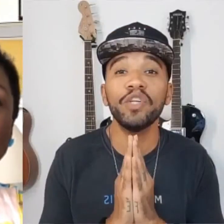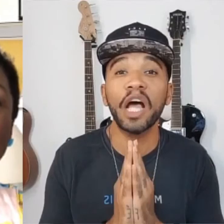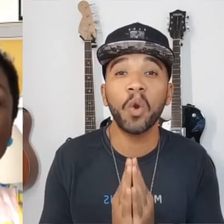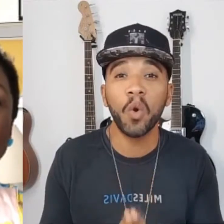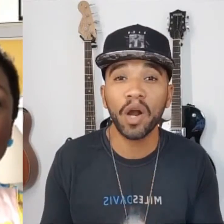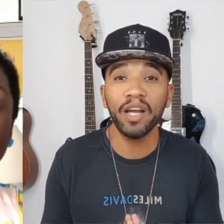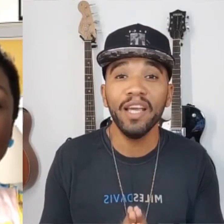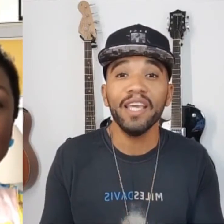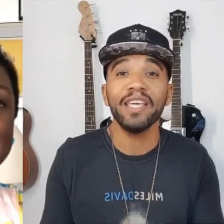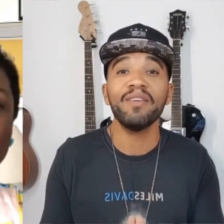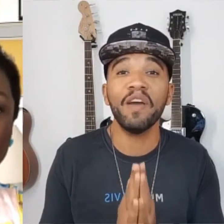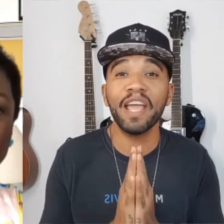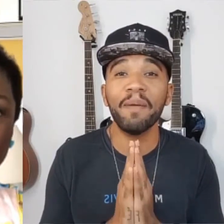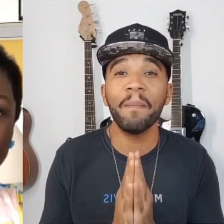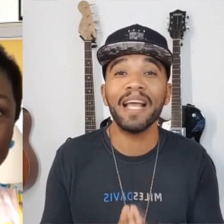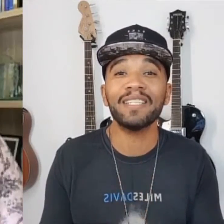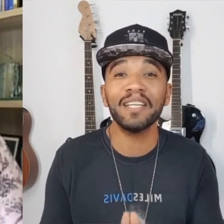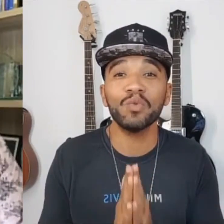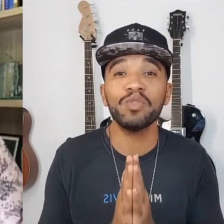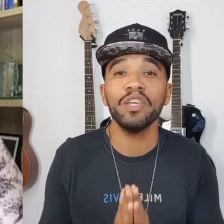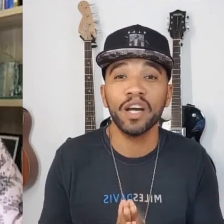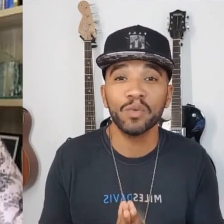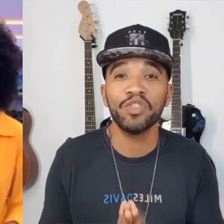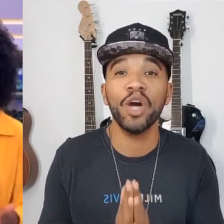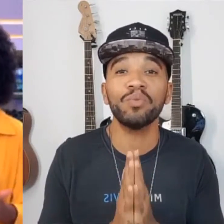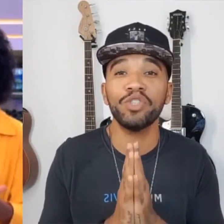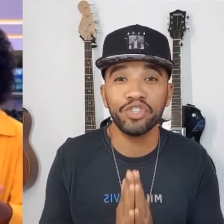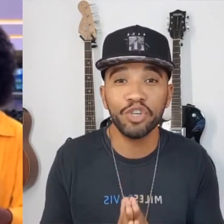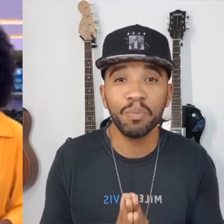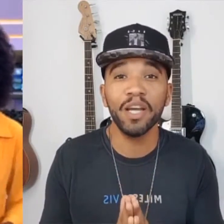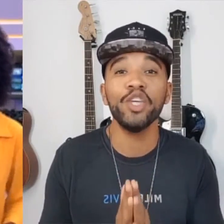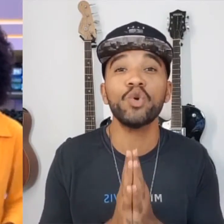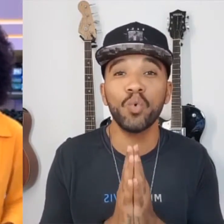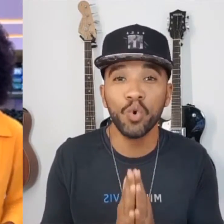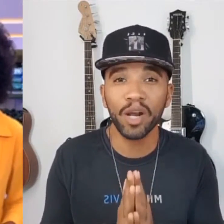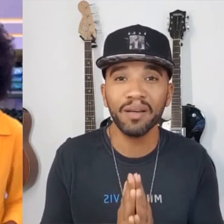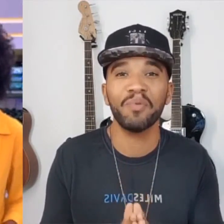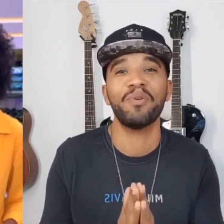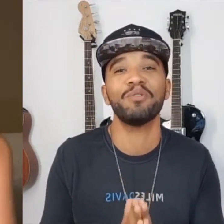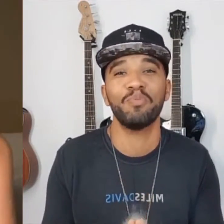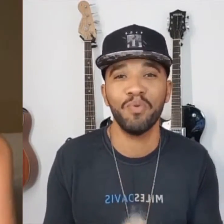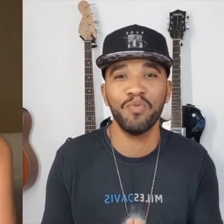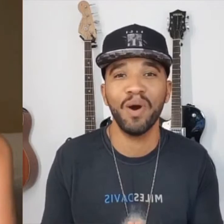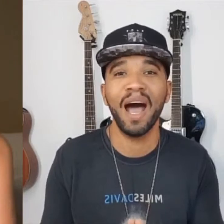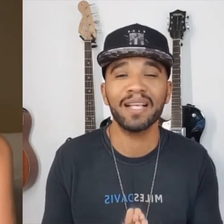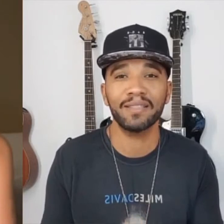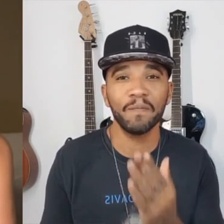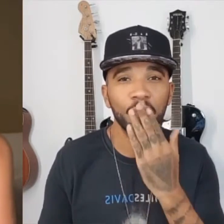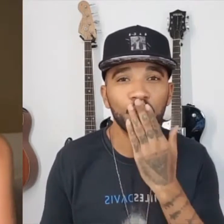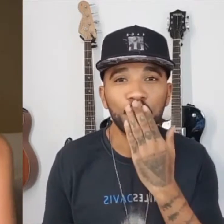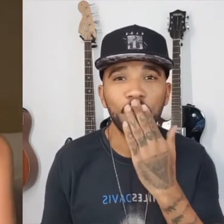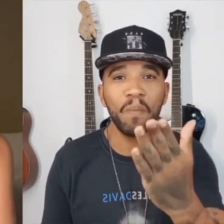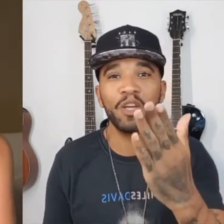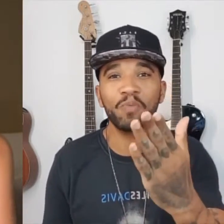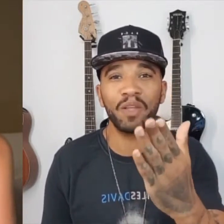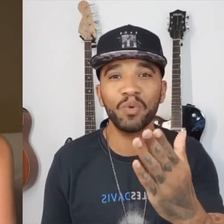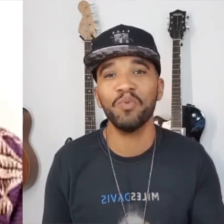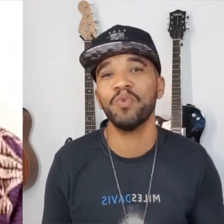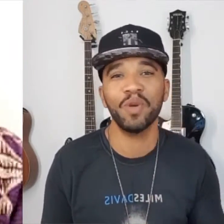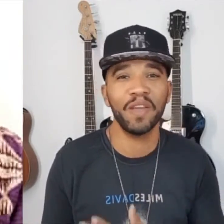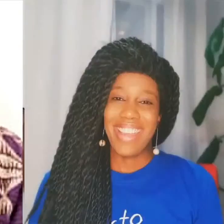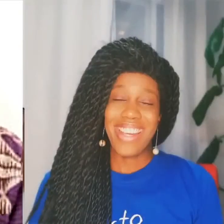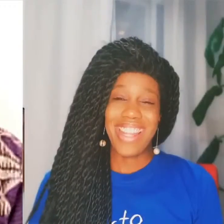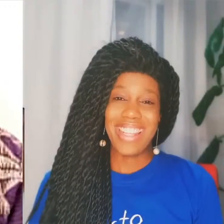esse sucesso que é e sempre um grande vida longa a rede da raça um beijo enorme para vocês e obrigado